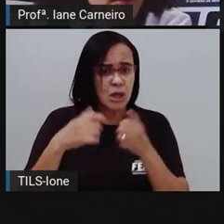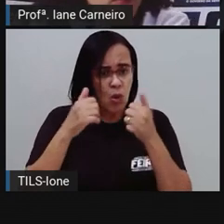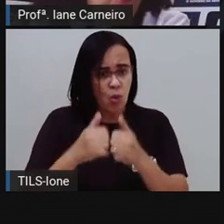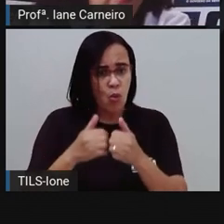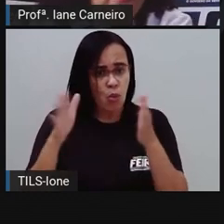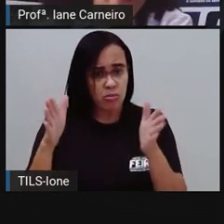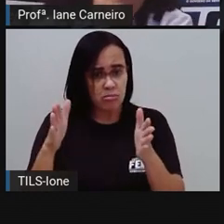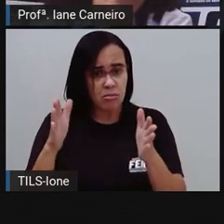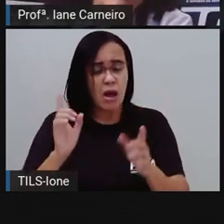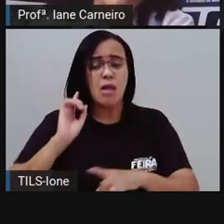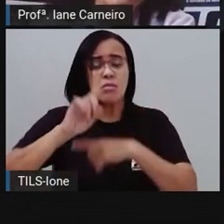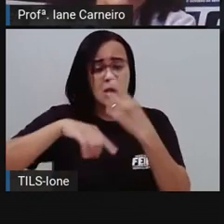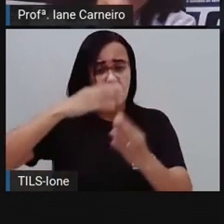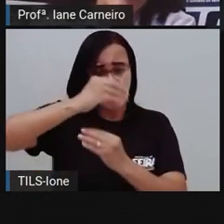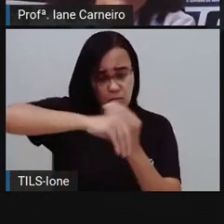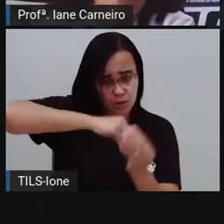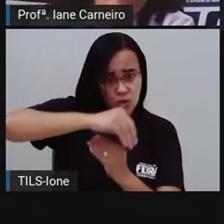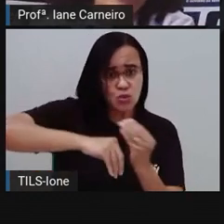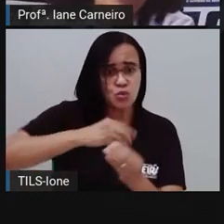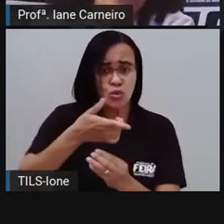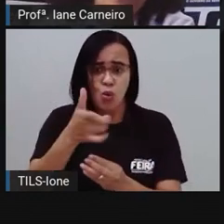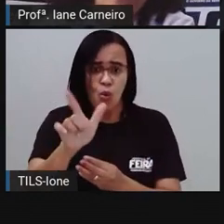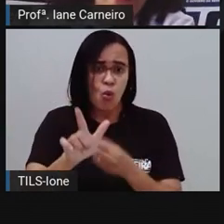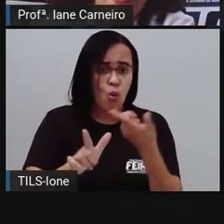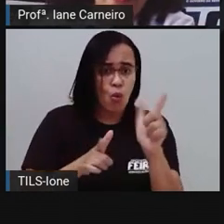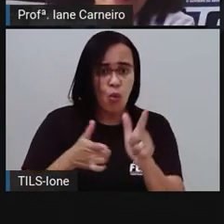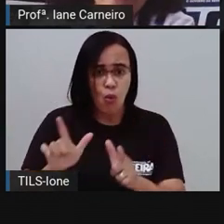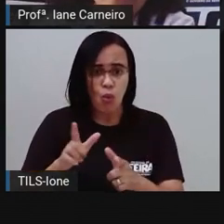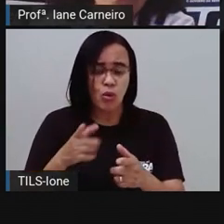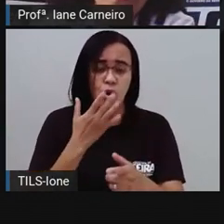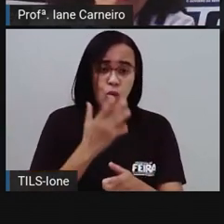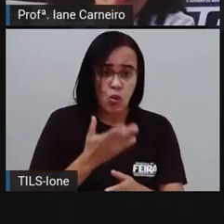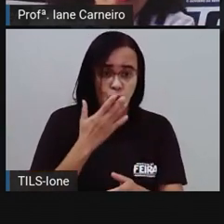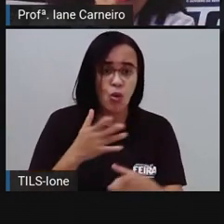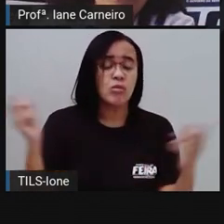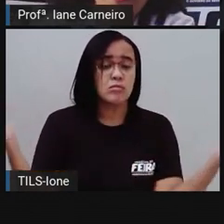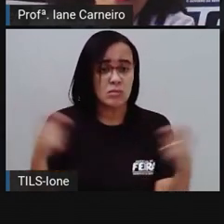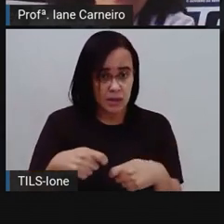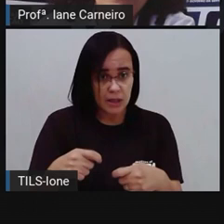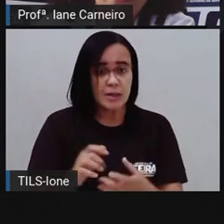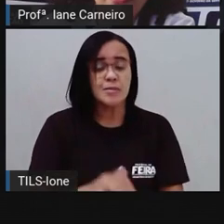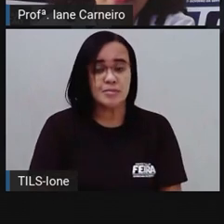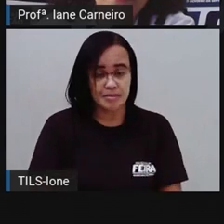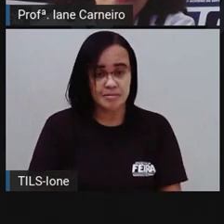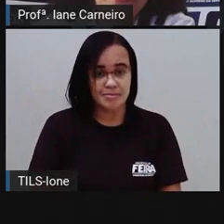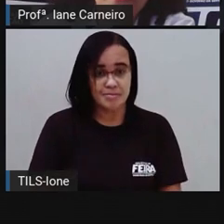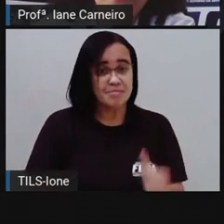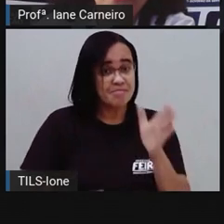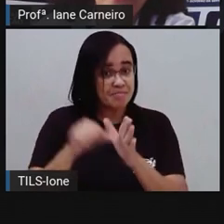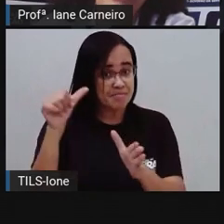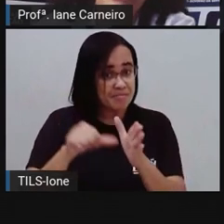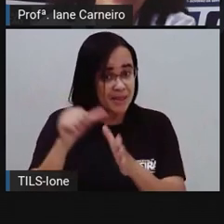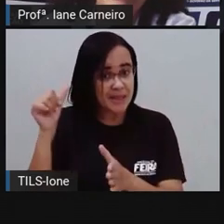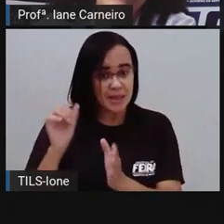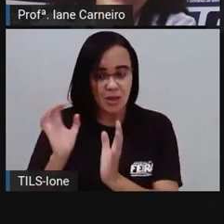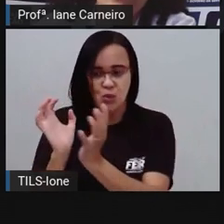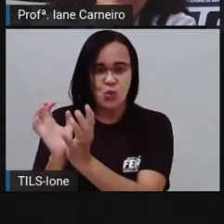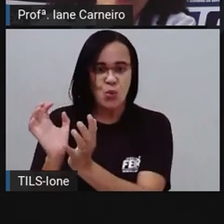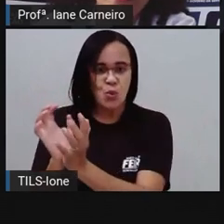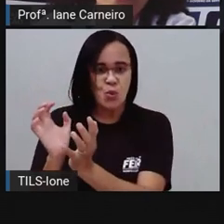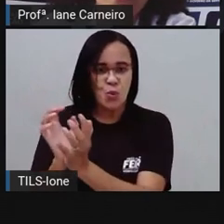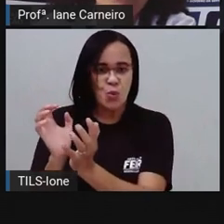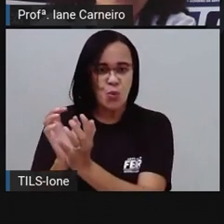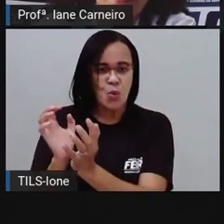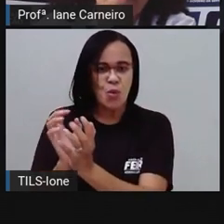novas cores, né? E quais são essas cores primárias, Pró? É esse grupinho aqui, ó, deixa eu ativar a caneta poderosa. Esse